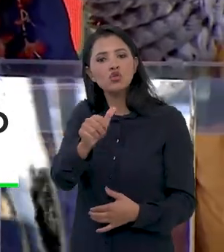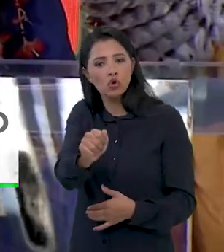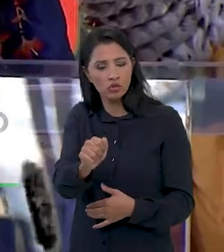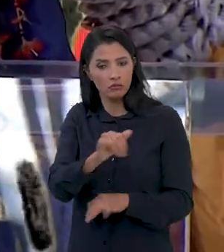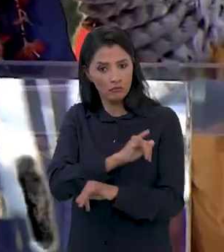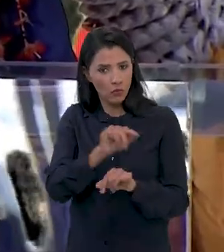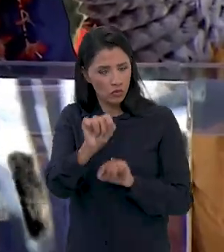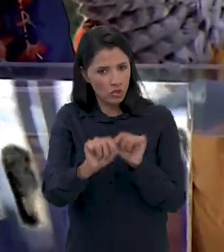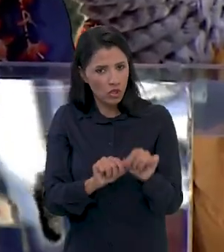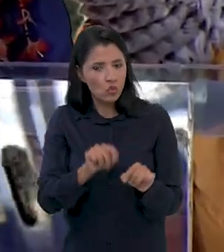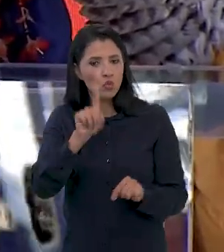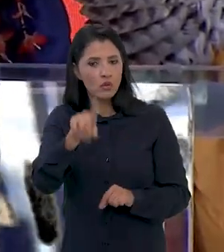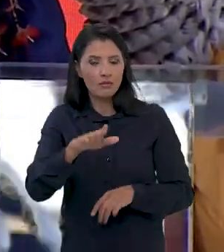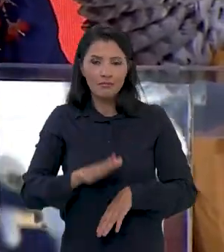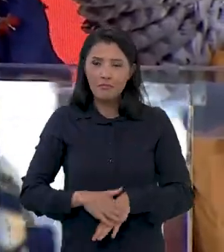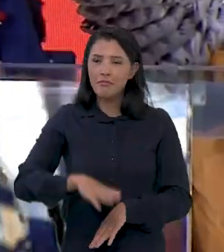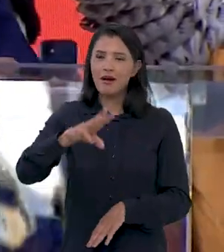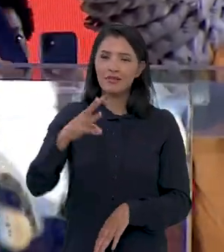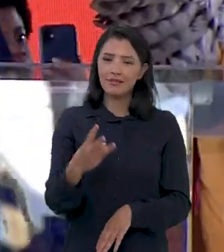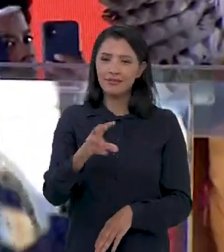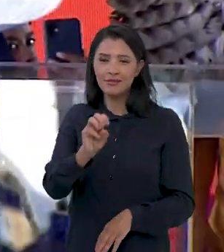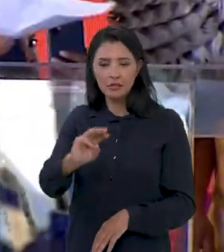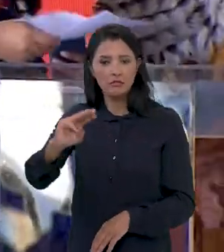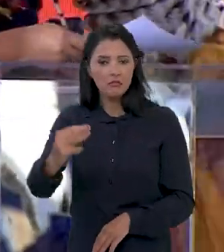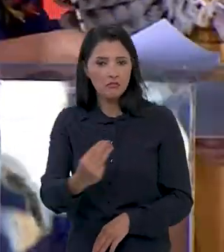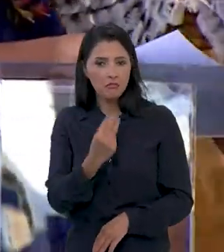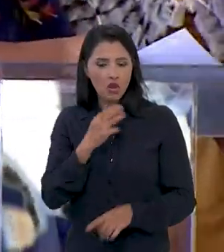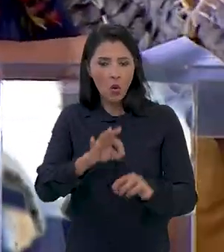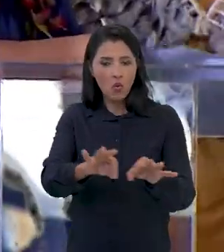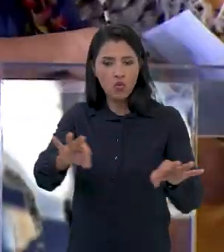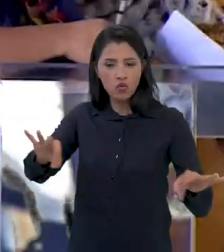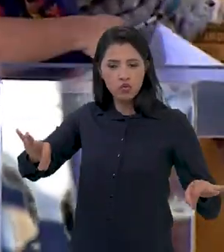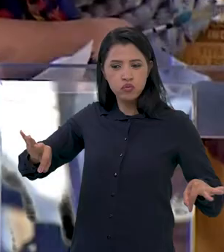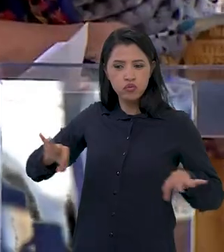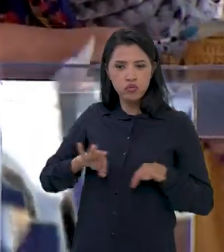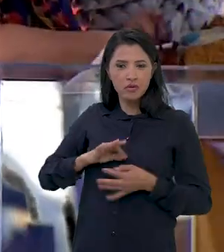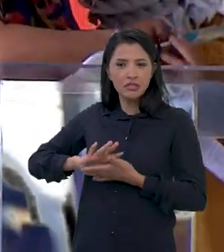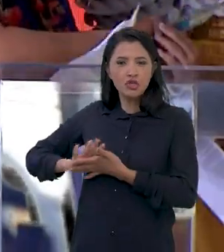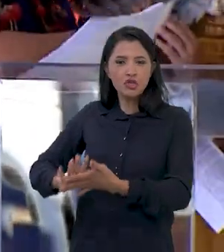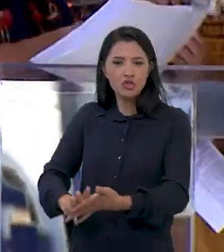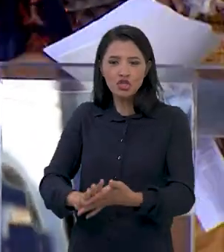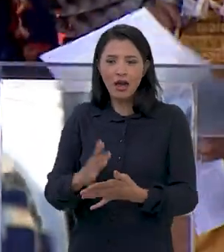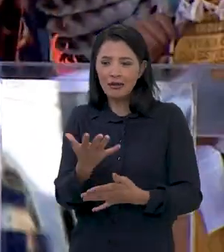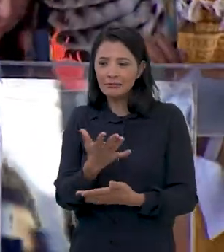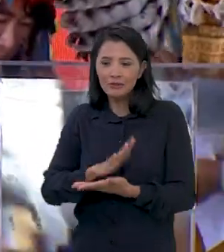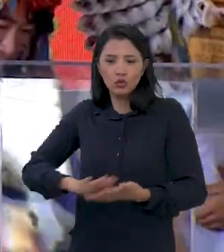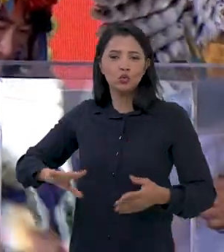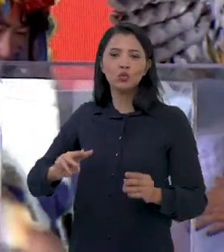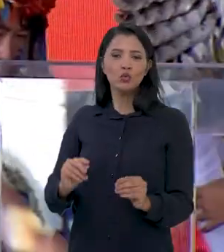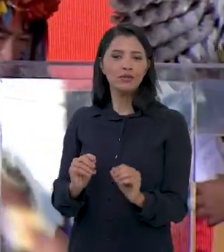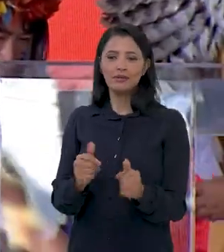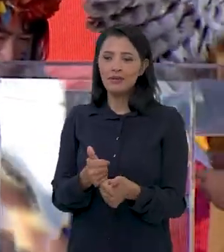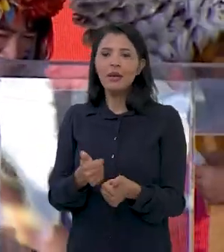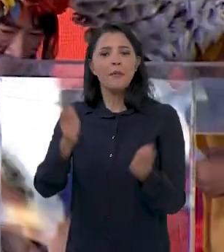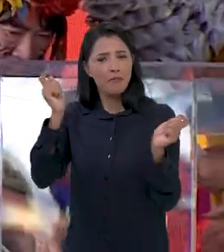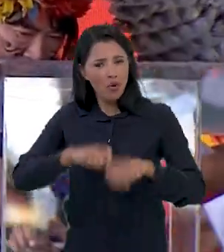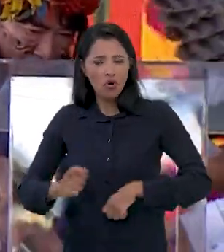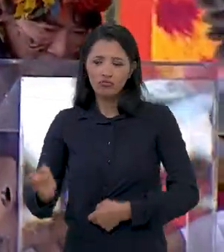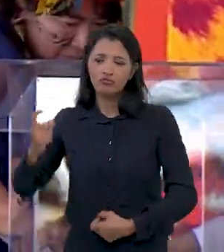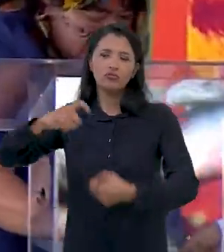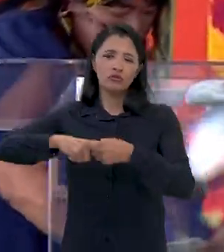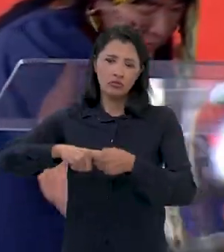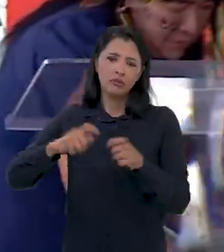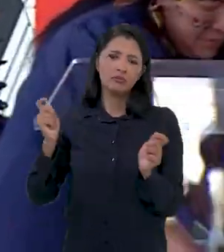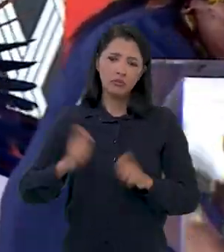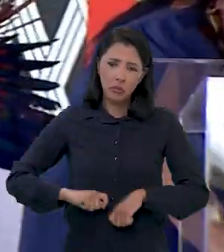eu vou dizer para vocês, nós temos mais de 30 milhões de hectares de terras degradadas, terras que podem